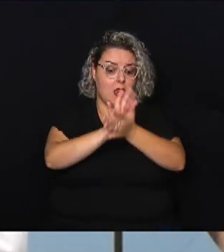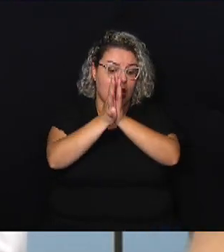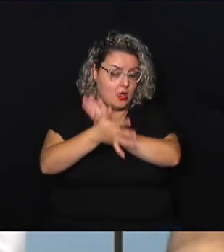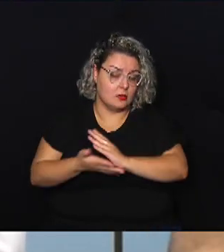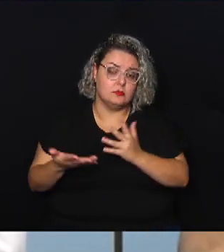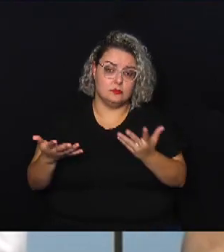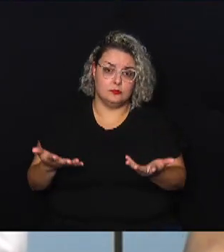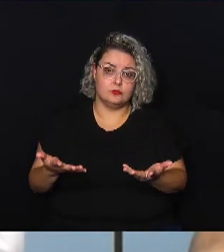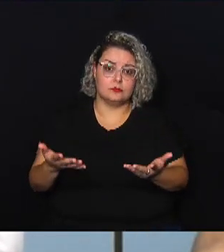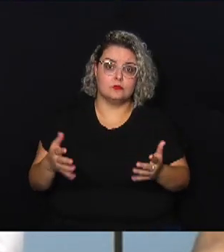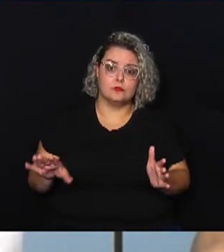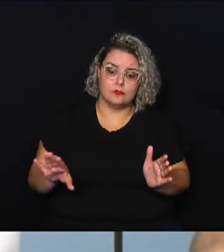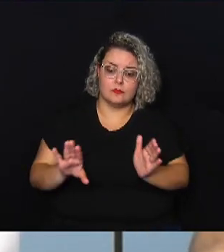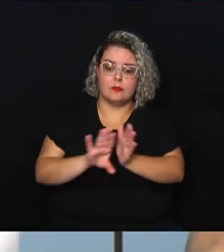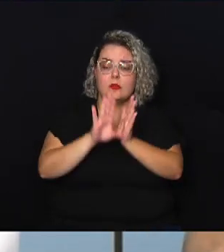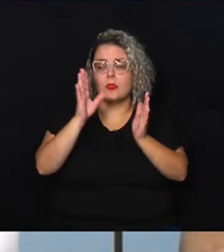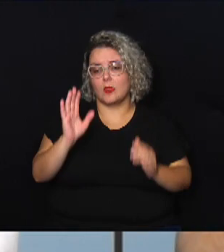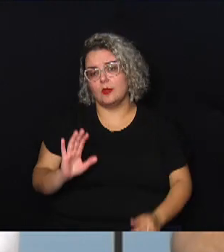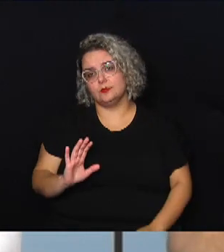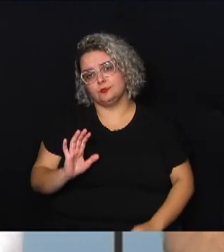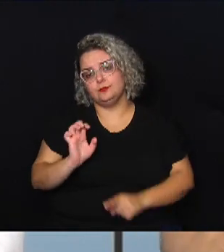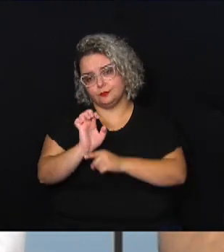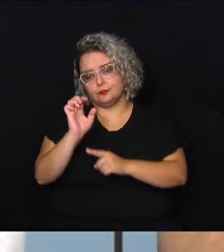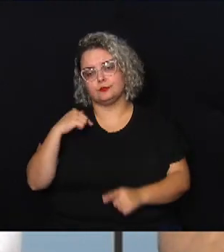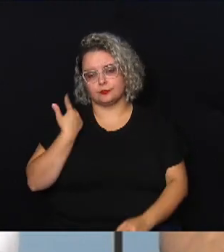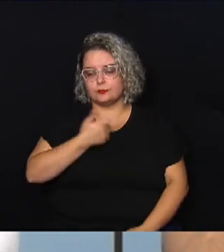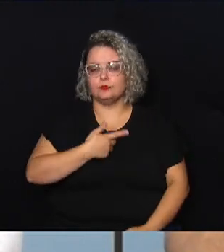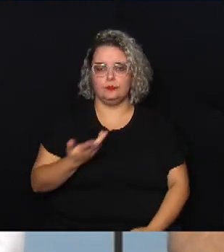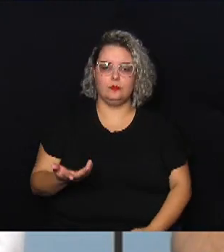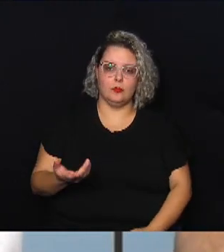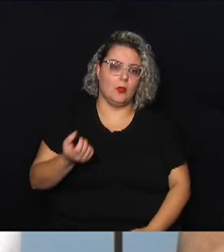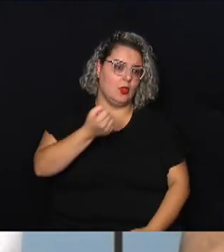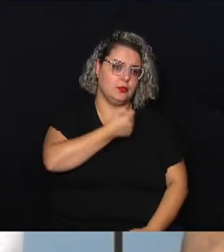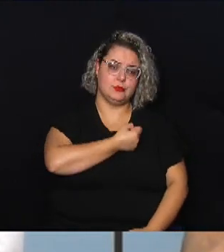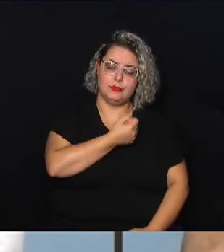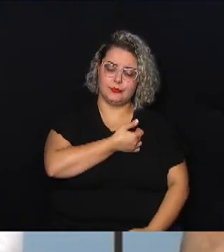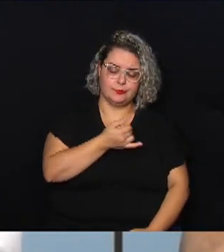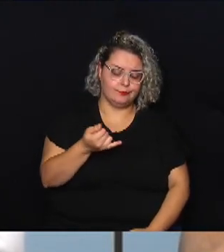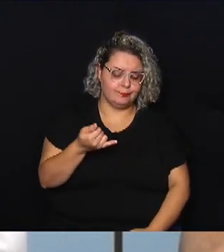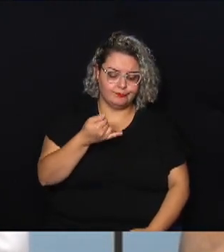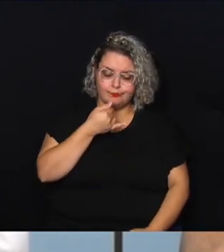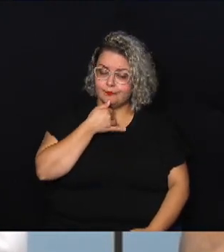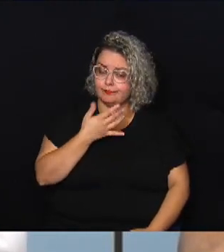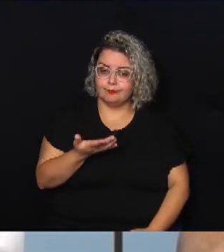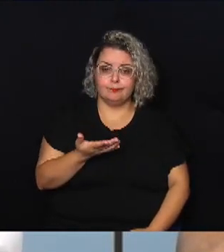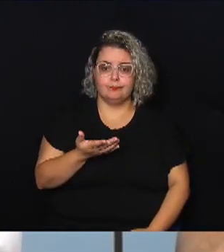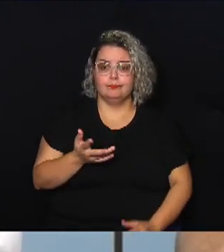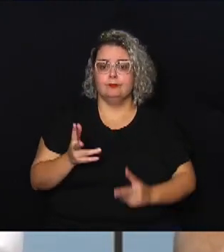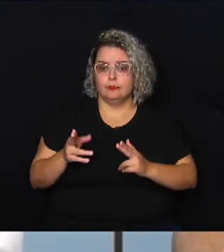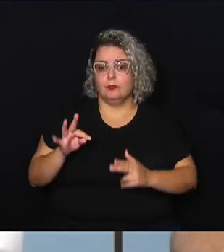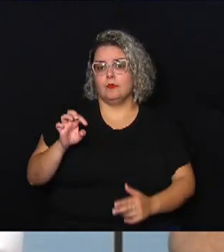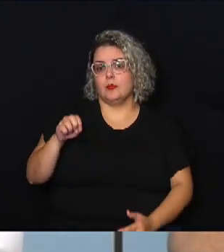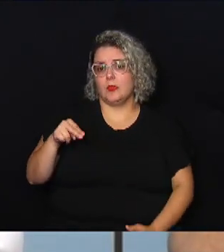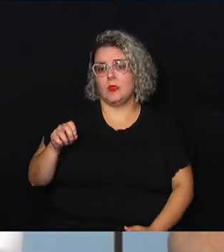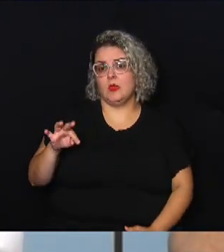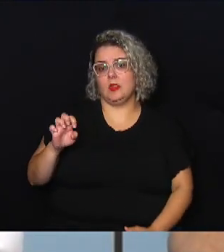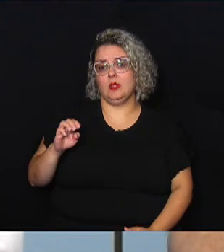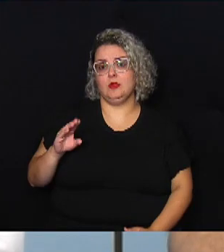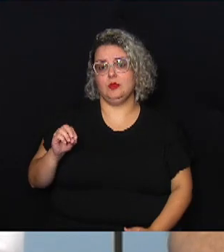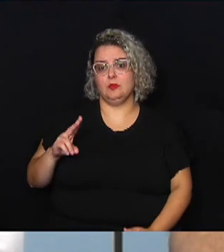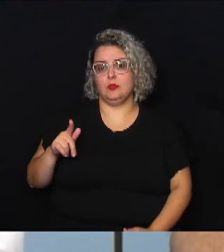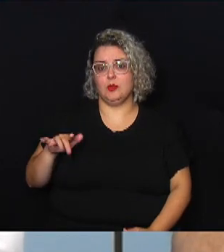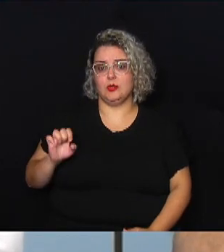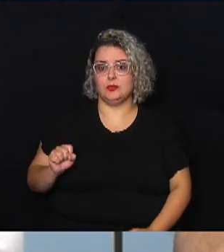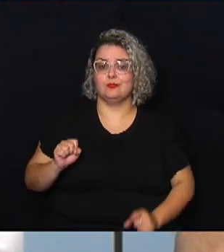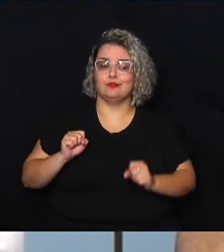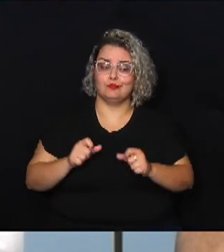abateu o nosso estado mas eu apesar dos números que infelizmente como falou o Tenente Borges ainda é capaz de subir mais esse